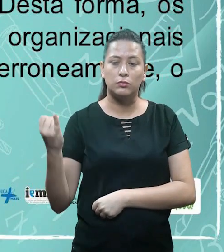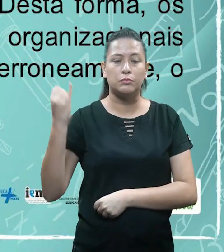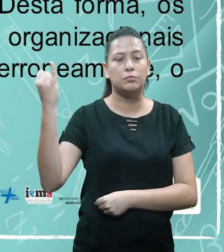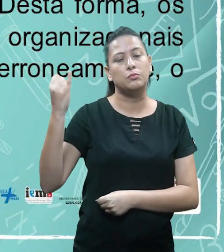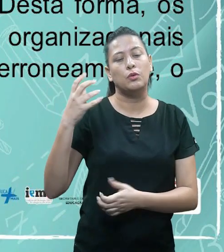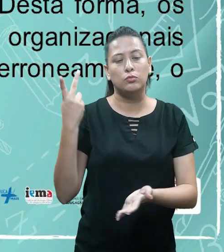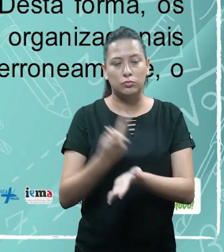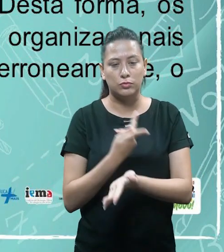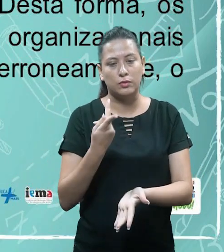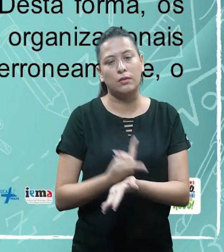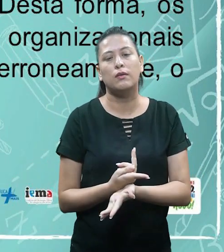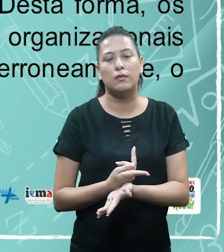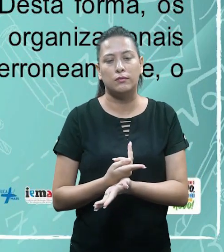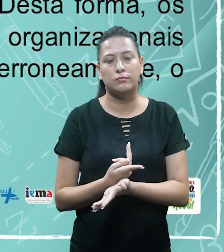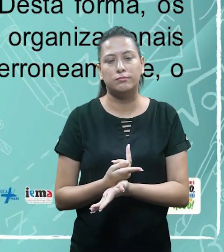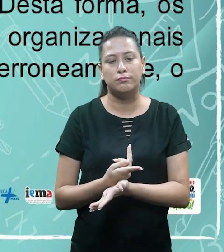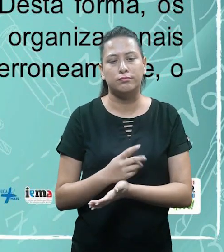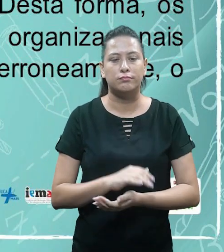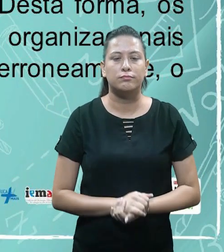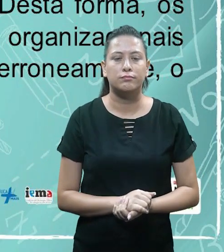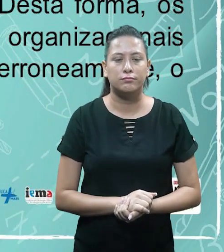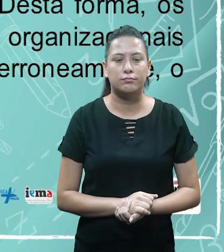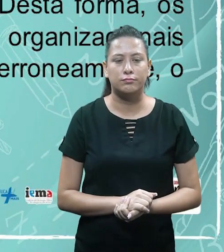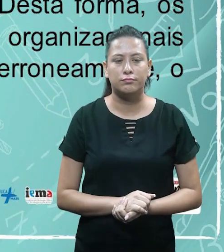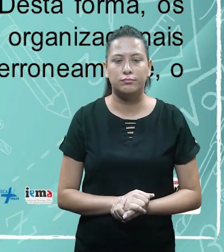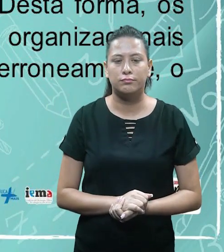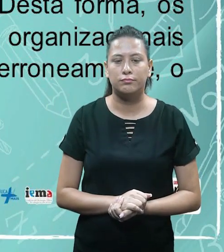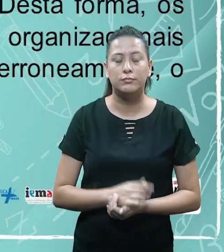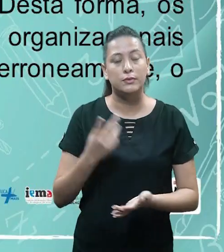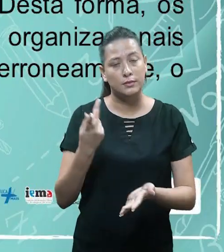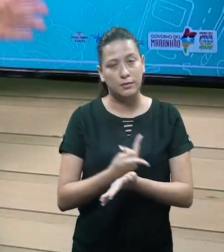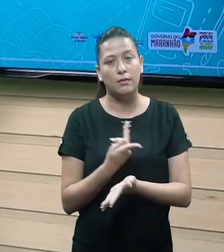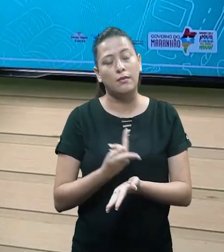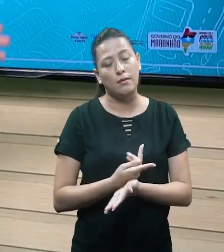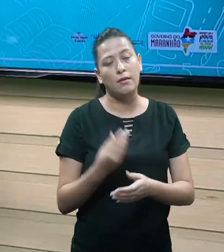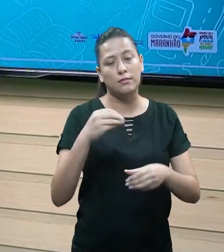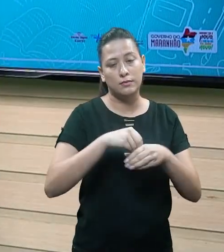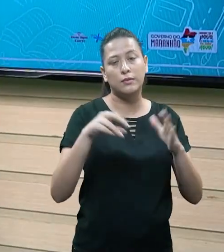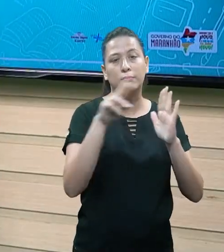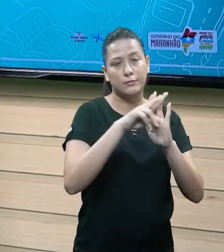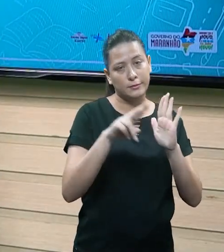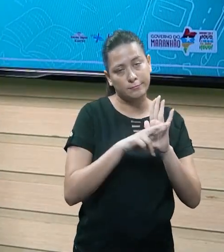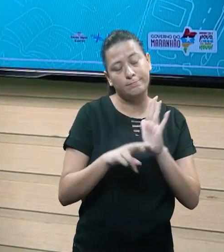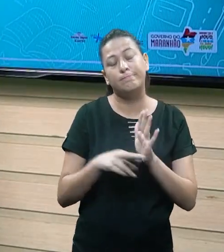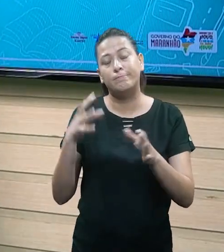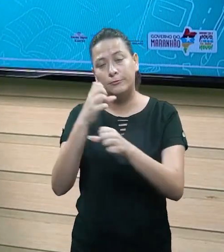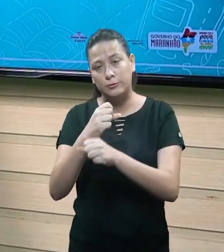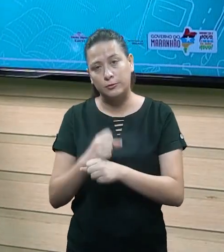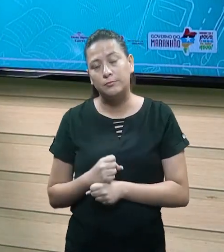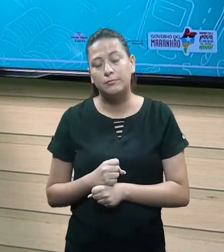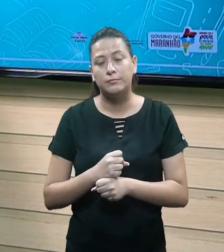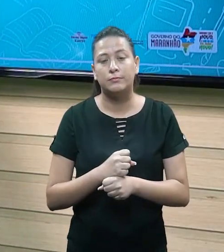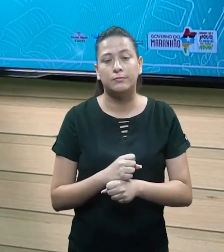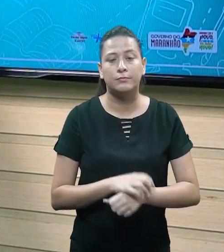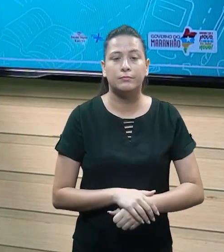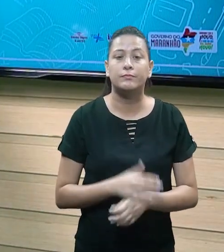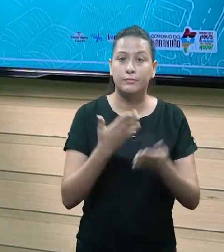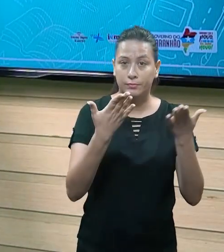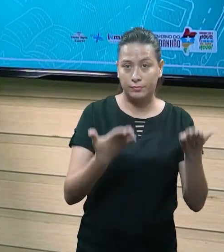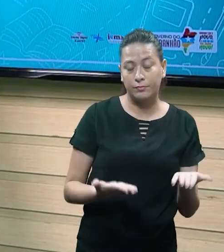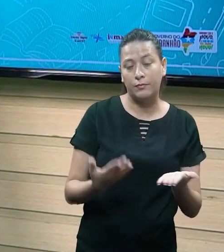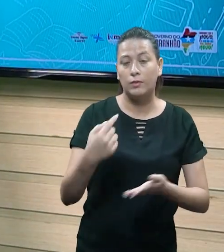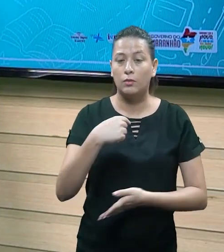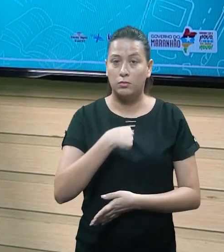erroneamente, o que viola as normas da contabilidade, tá? Como foi citado para vocês também, aqui deixa claro, a partir do momento que eu